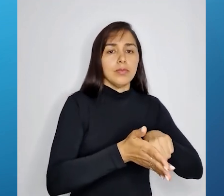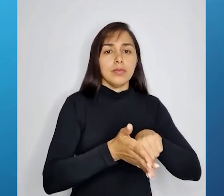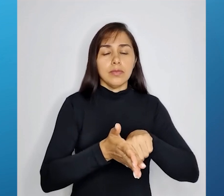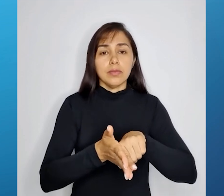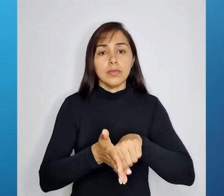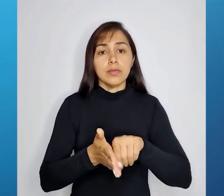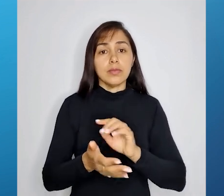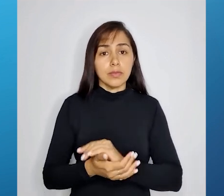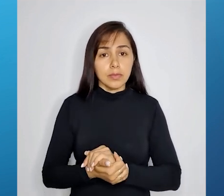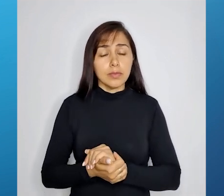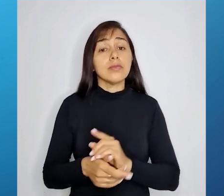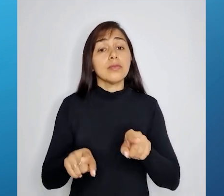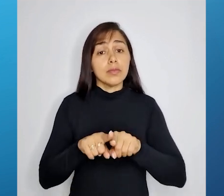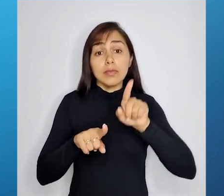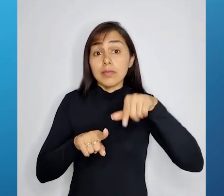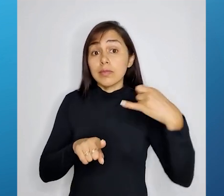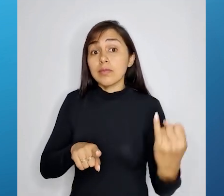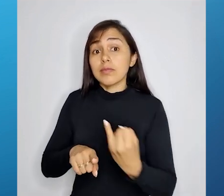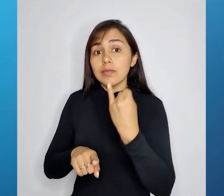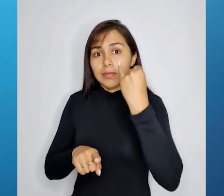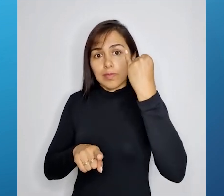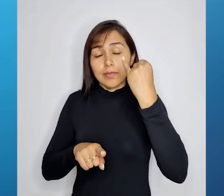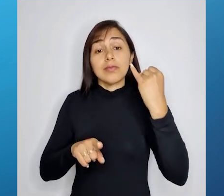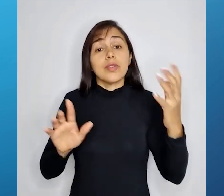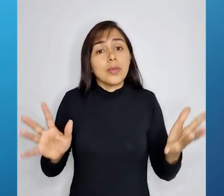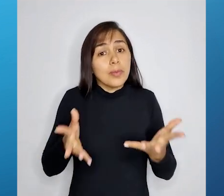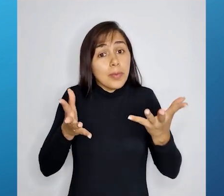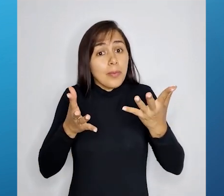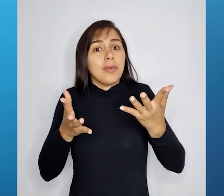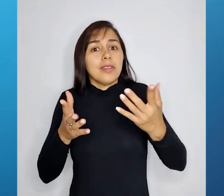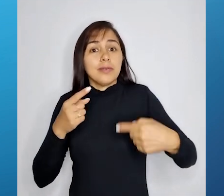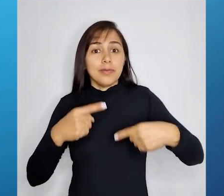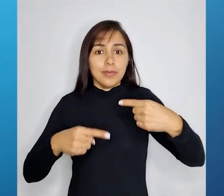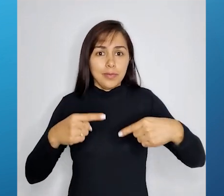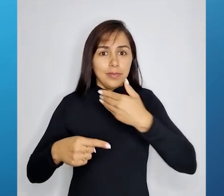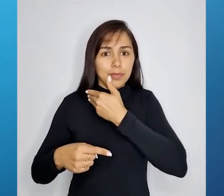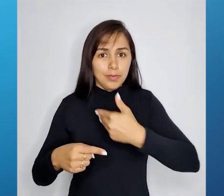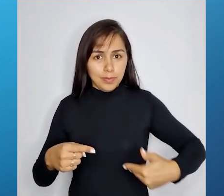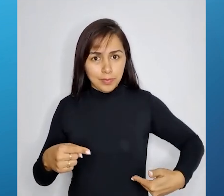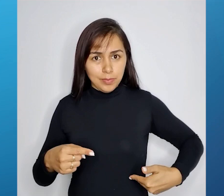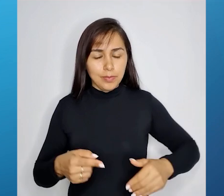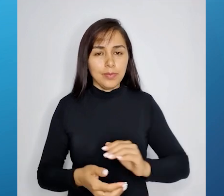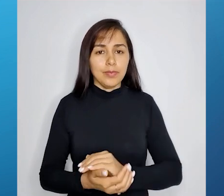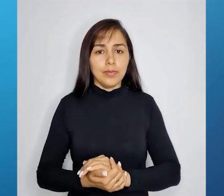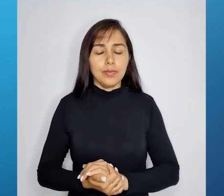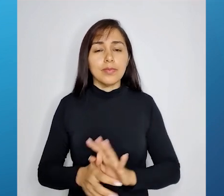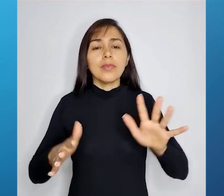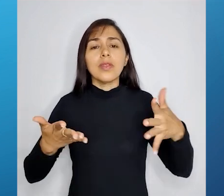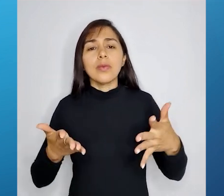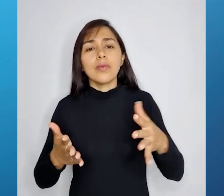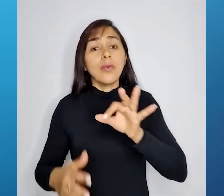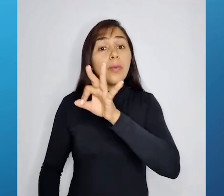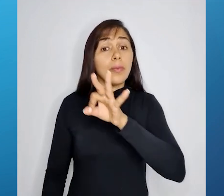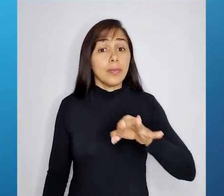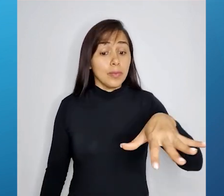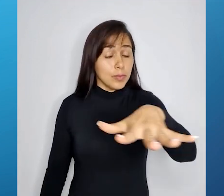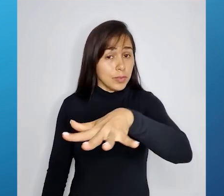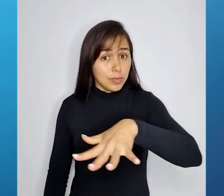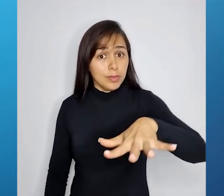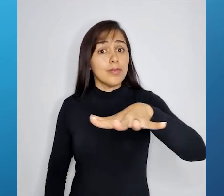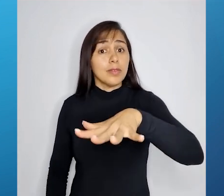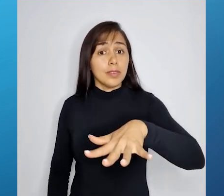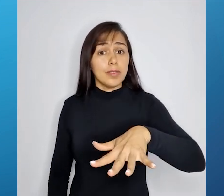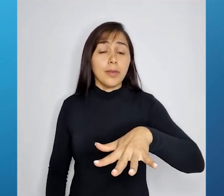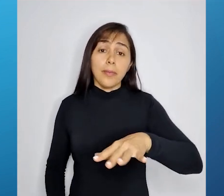esse indicador também é importante na promoção das políticas. Qual é o percentual de terras públicas que